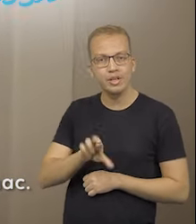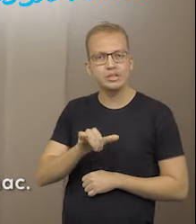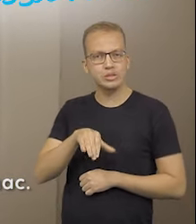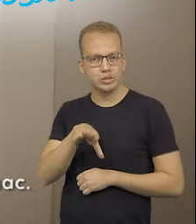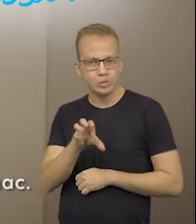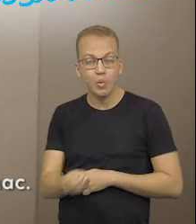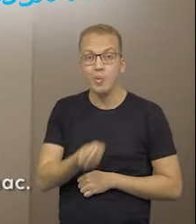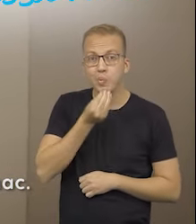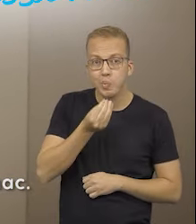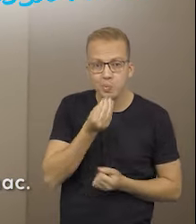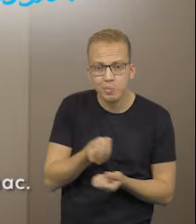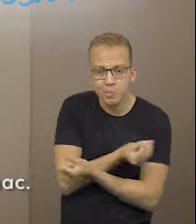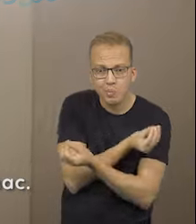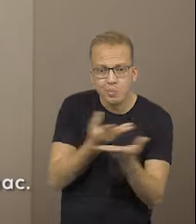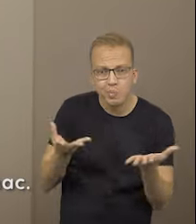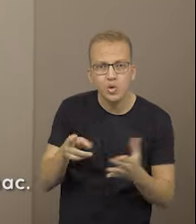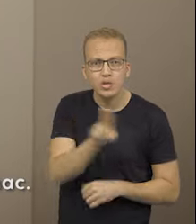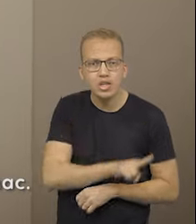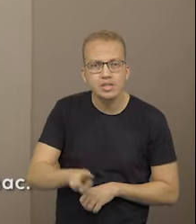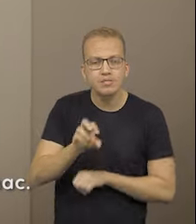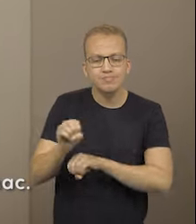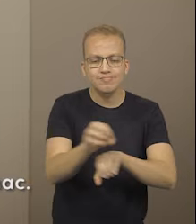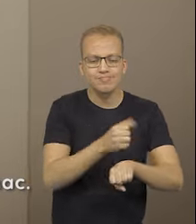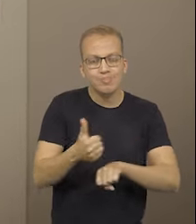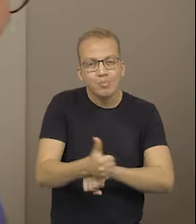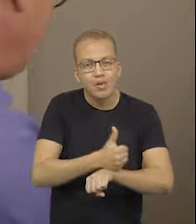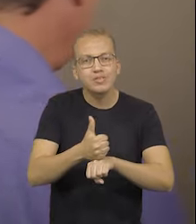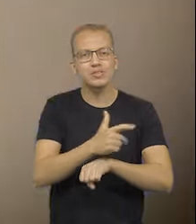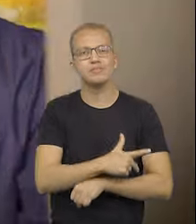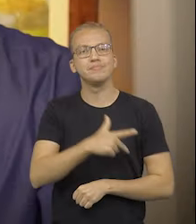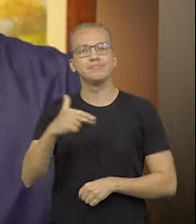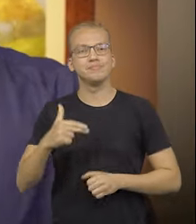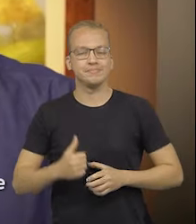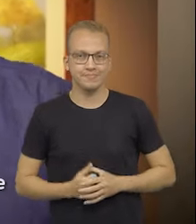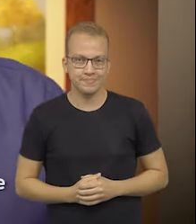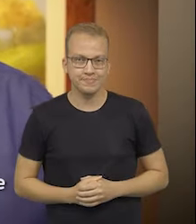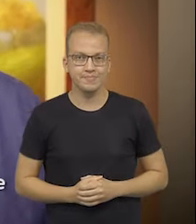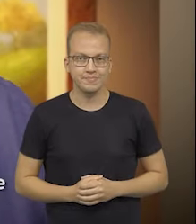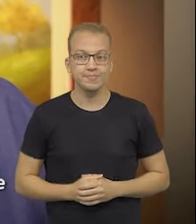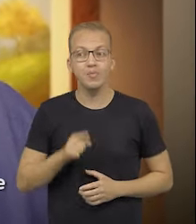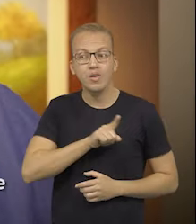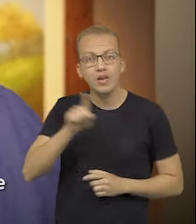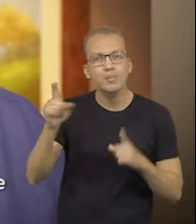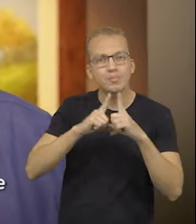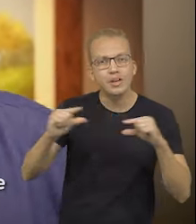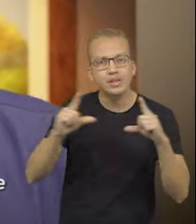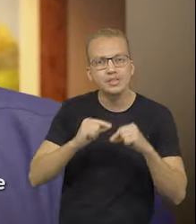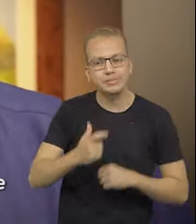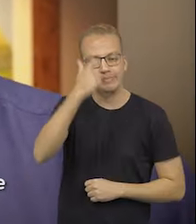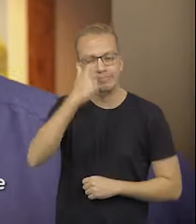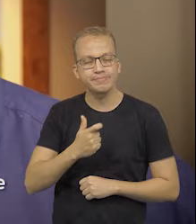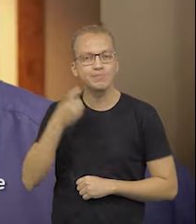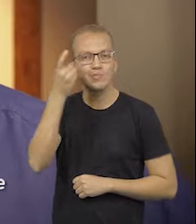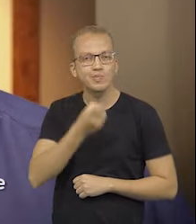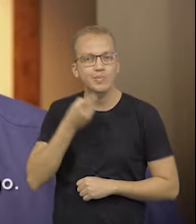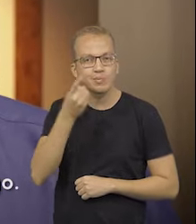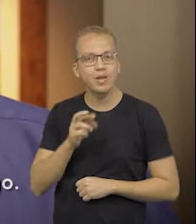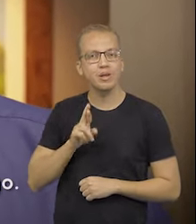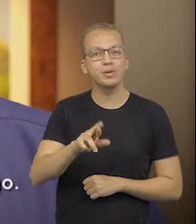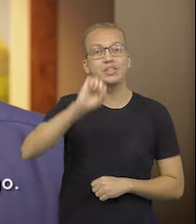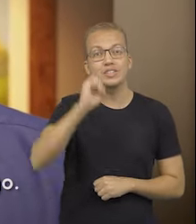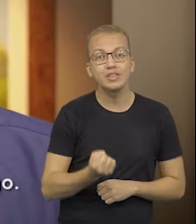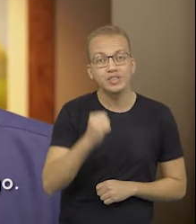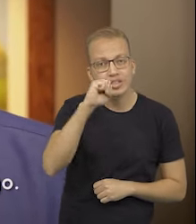através da educação profissional no SENAC. Em Brasília, como deputado de Sergipe,